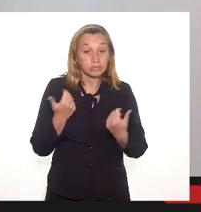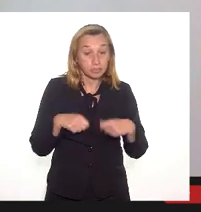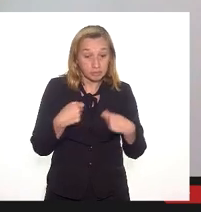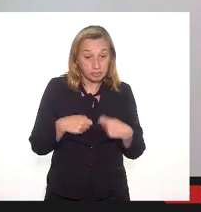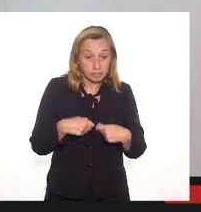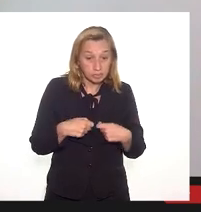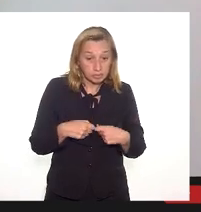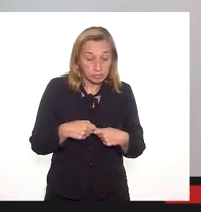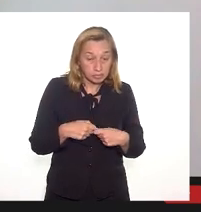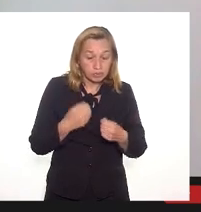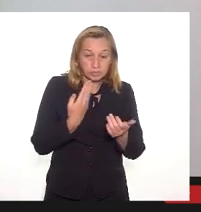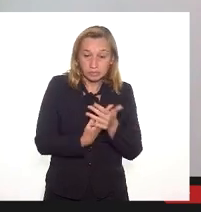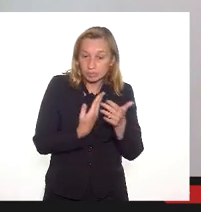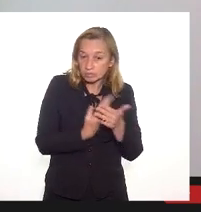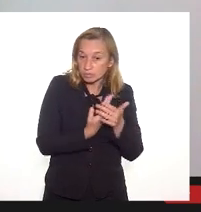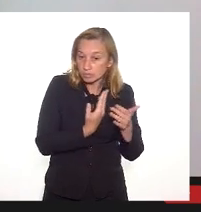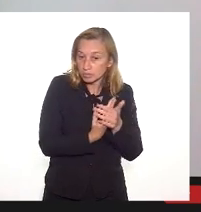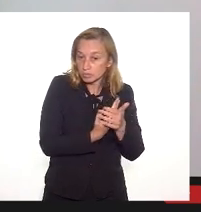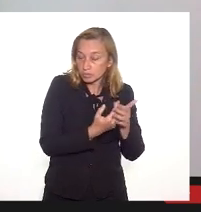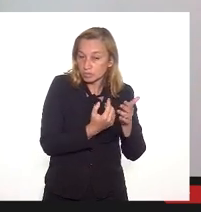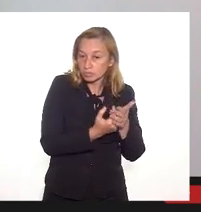necessários vários estudos na área,